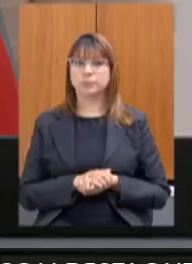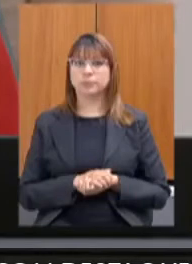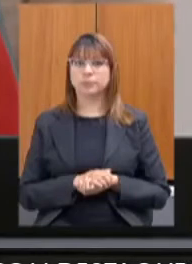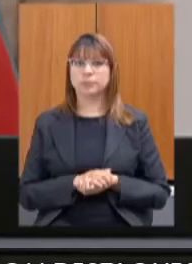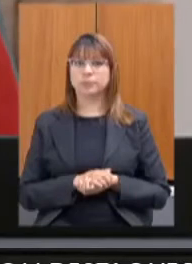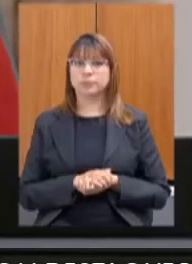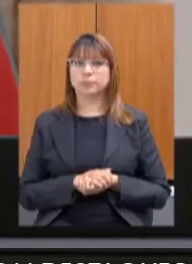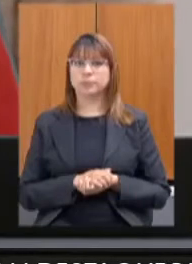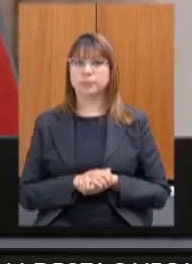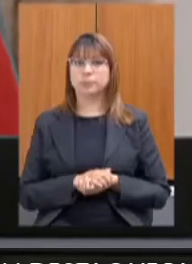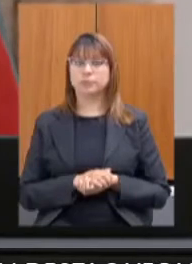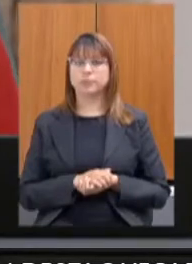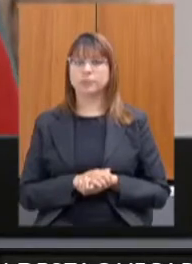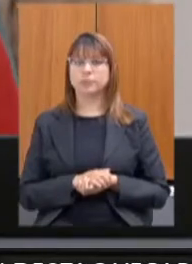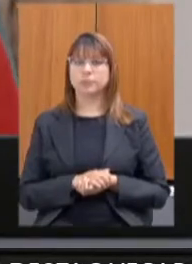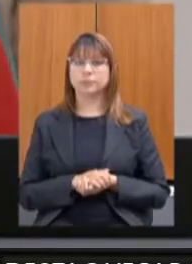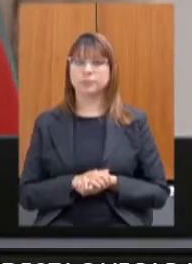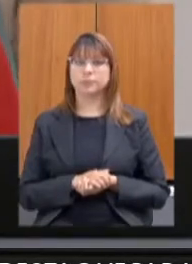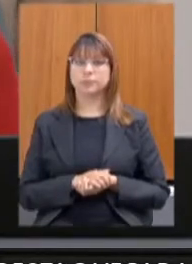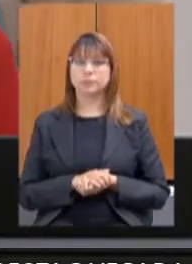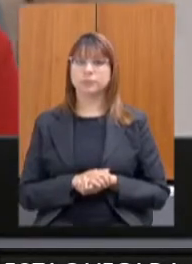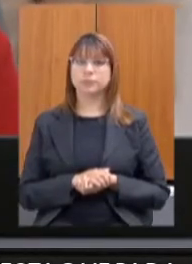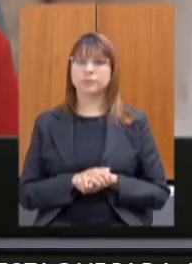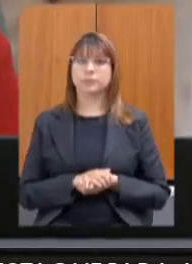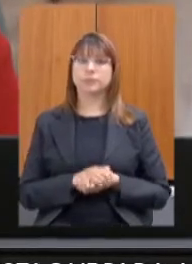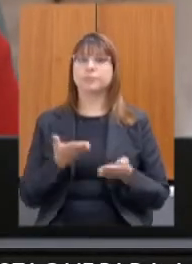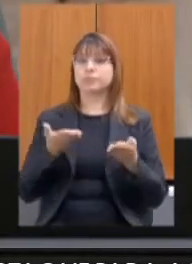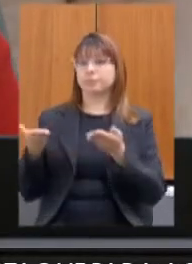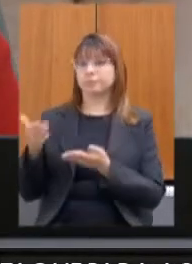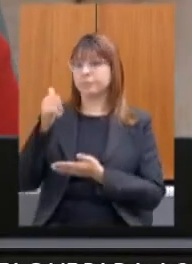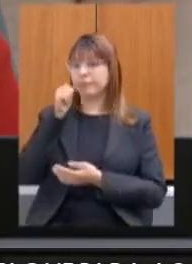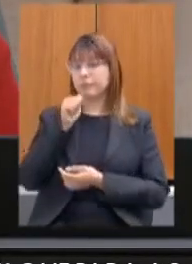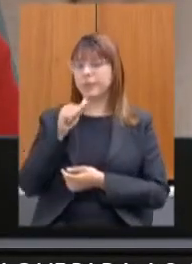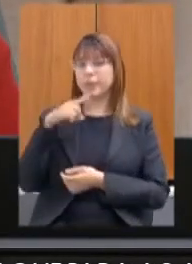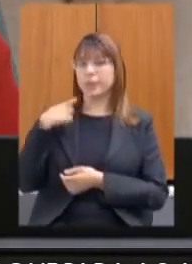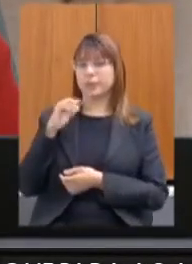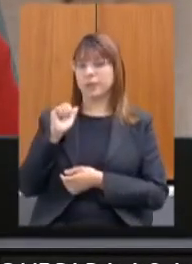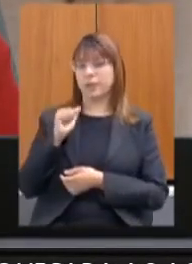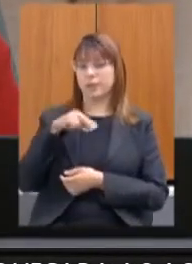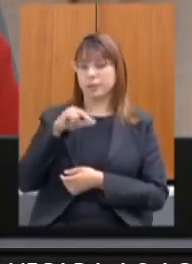isso vamos lá ela está conosco com a palavra a deputada Ana Paula